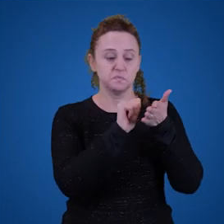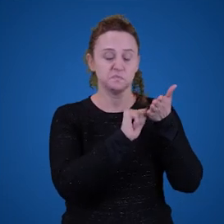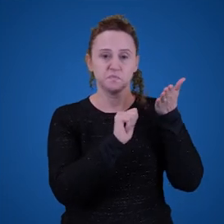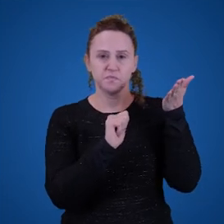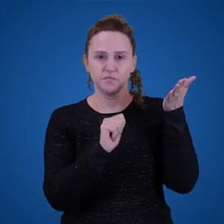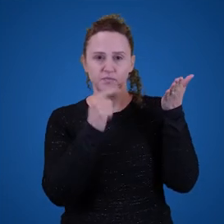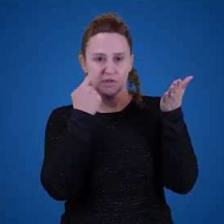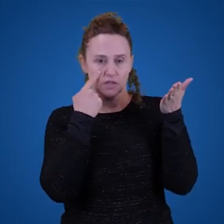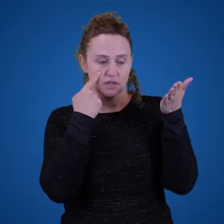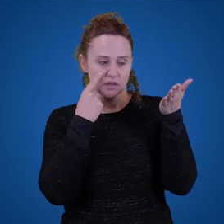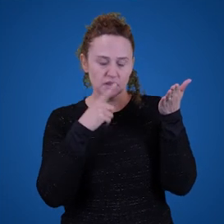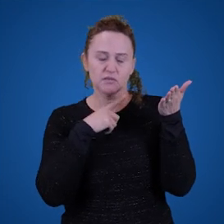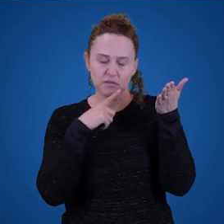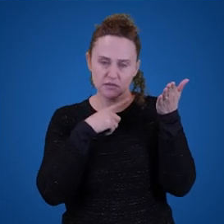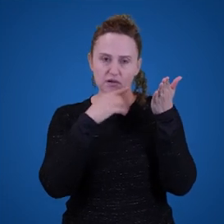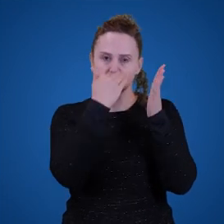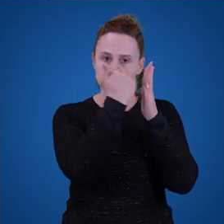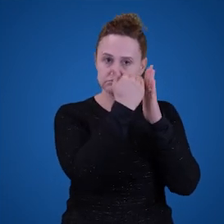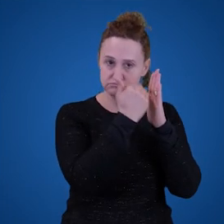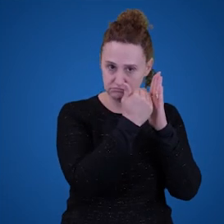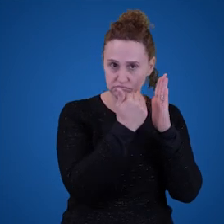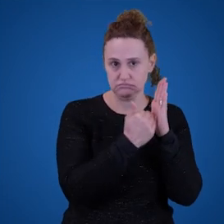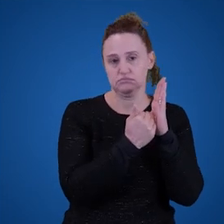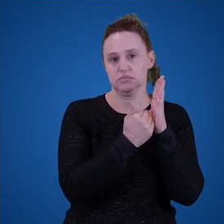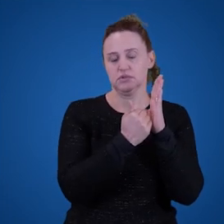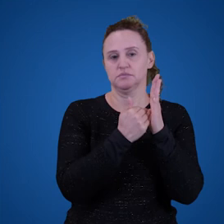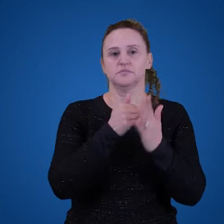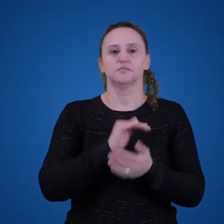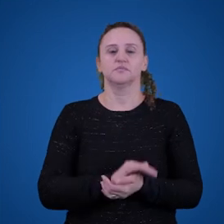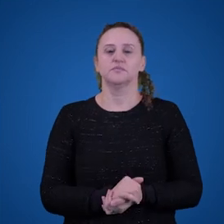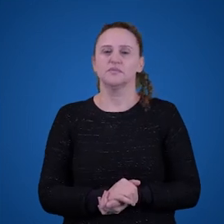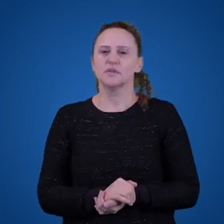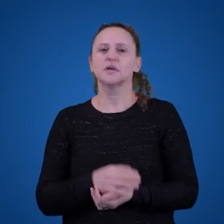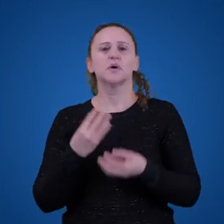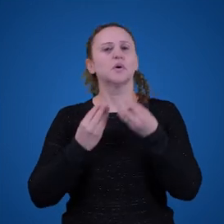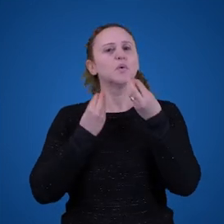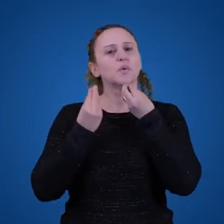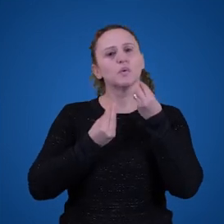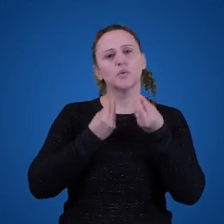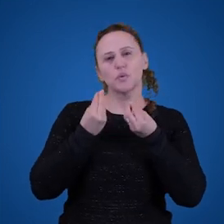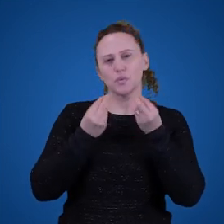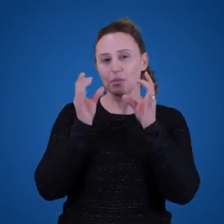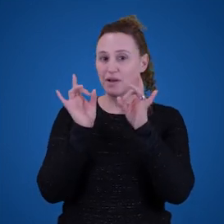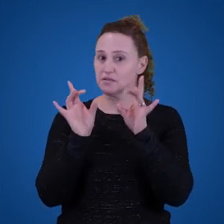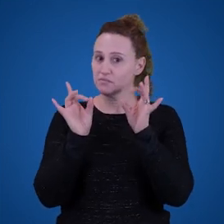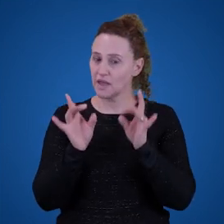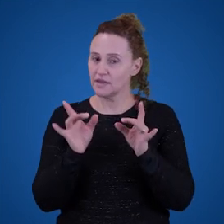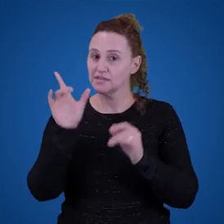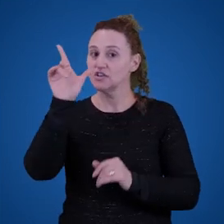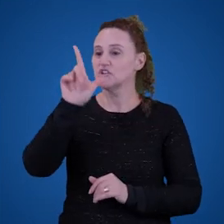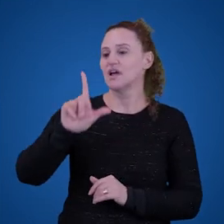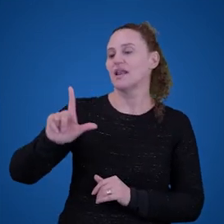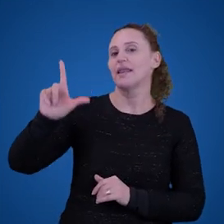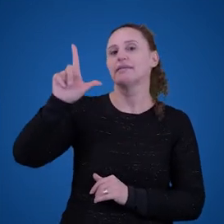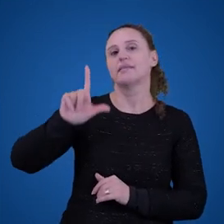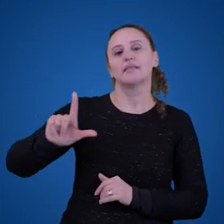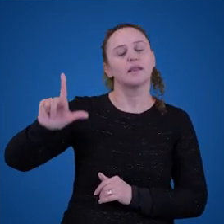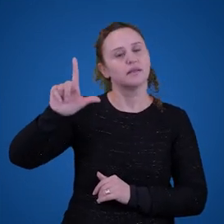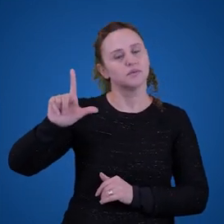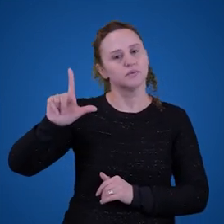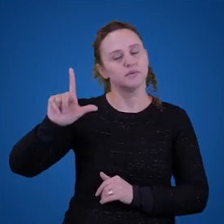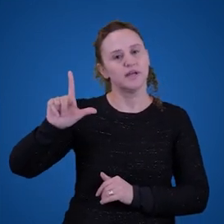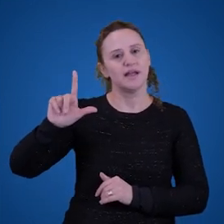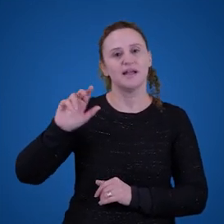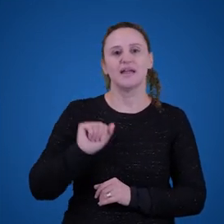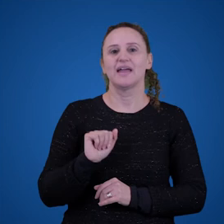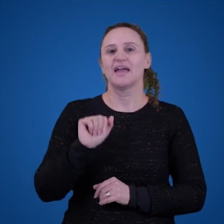biografia, né? Como uma espécie de literatura não ficcional. Pelo menos, a gente espera que uma